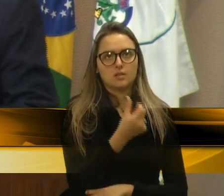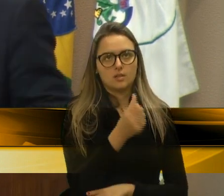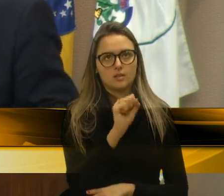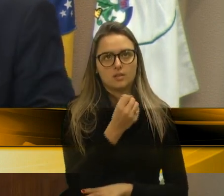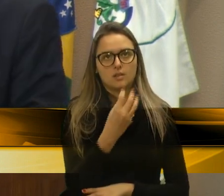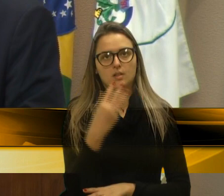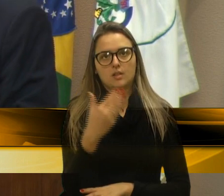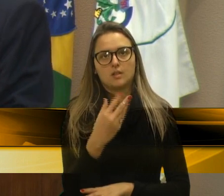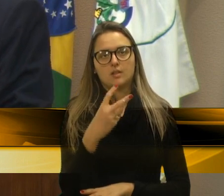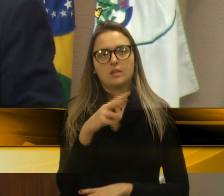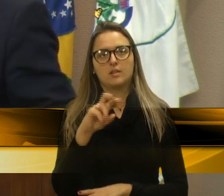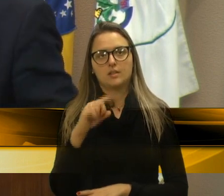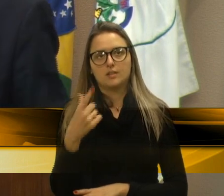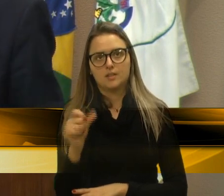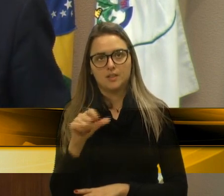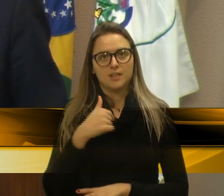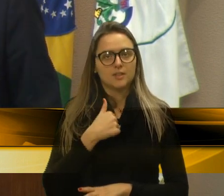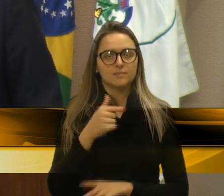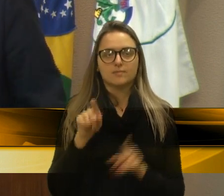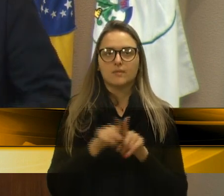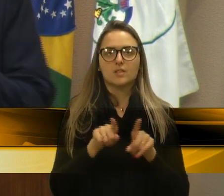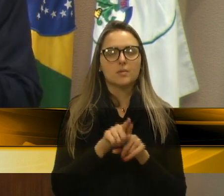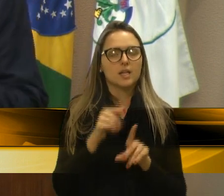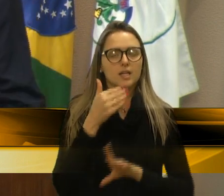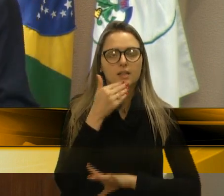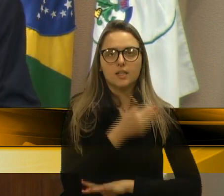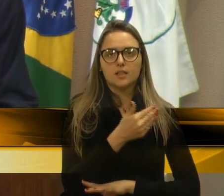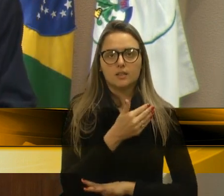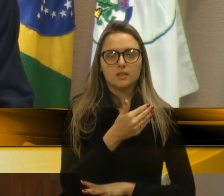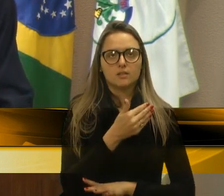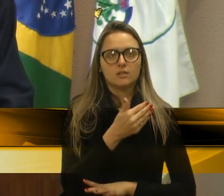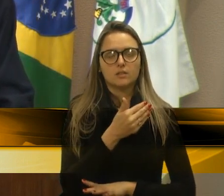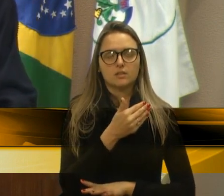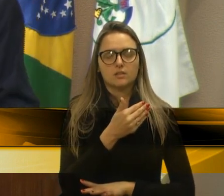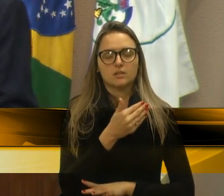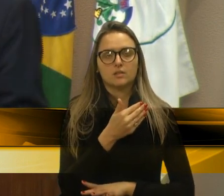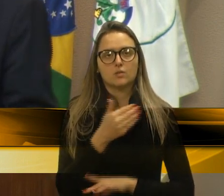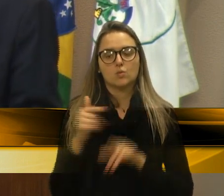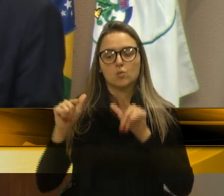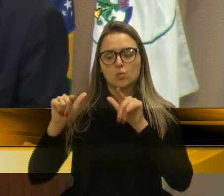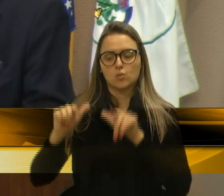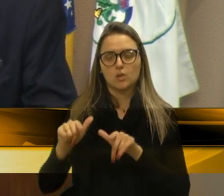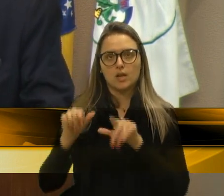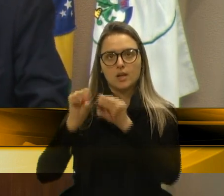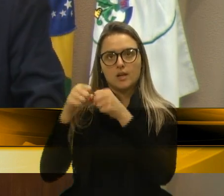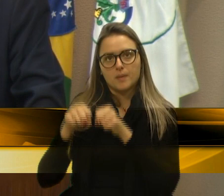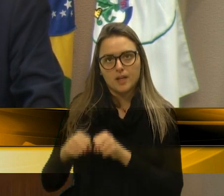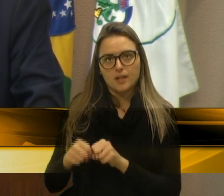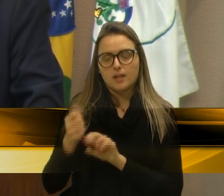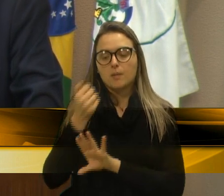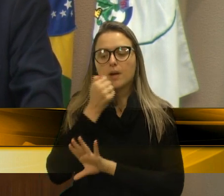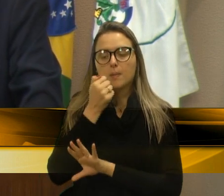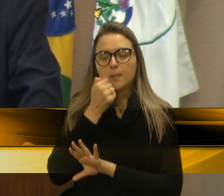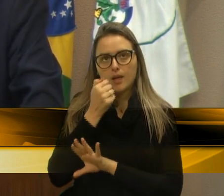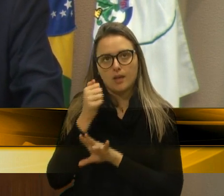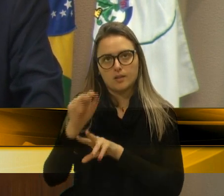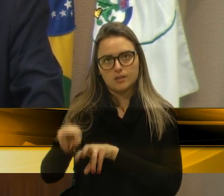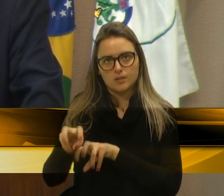é uma indicação, também pedindo, ao Poder Executivo, esse britador, móvel, no nosso interior,